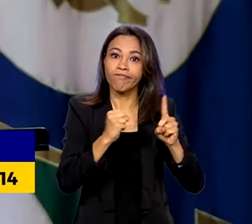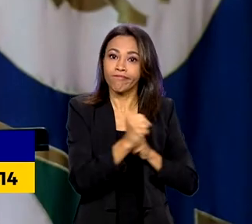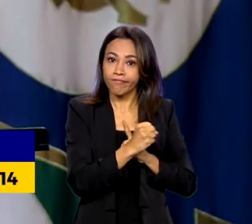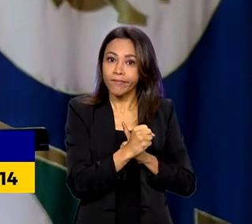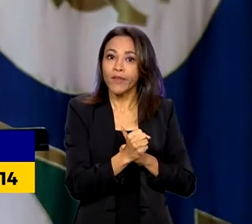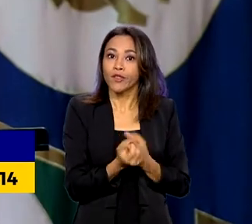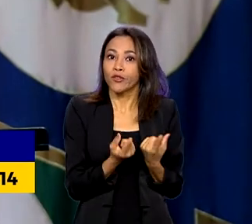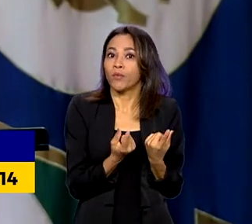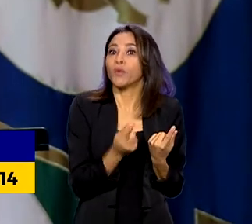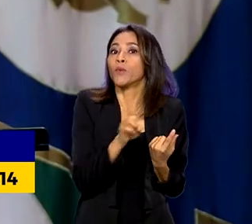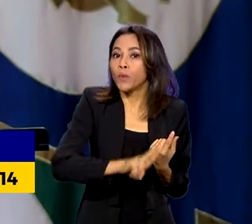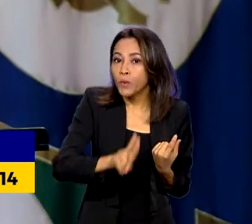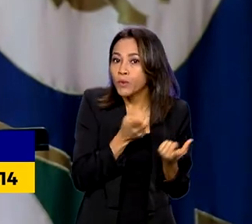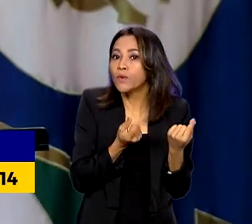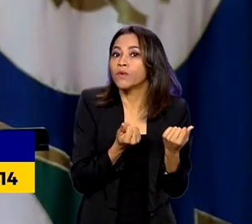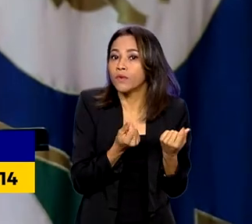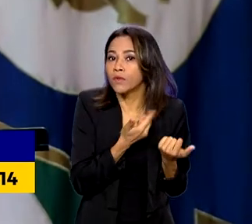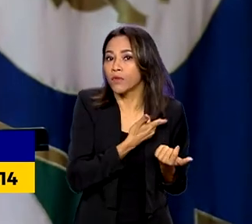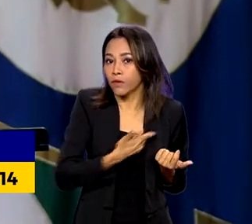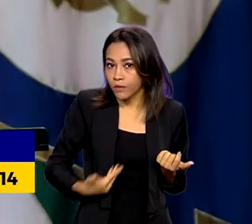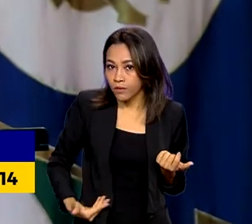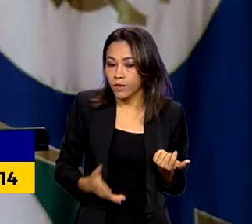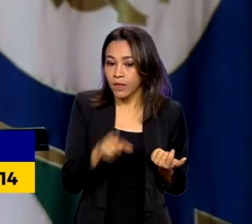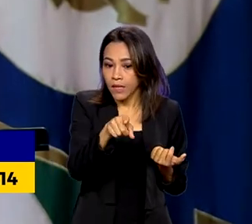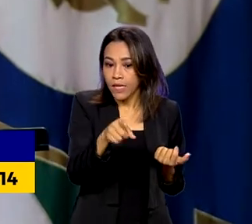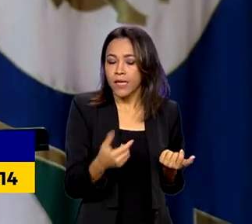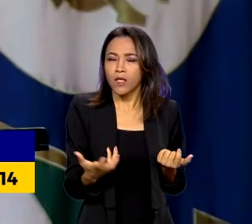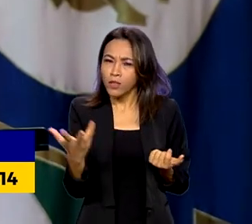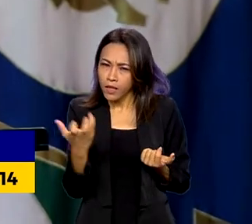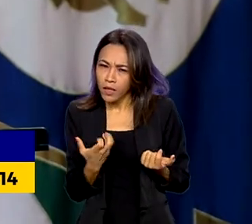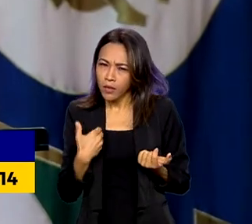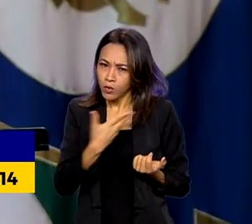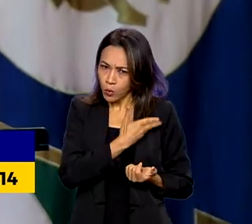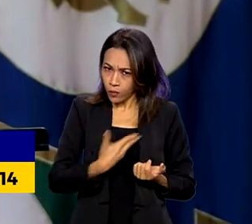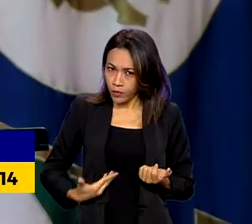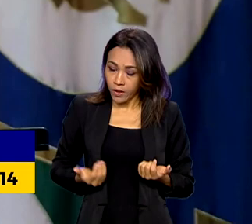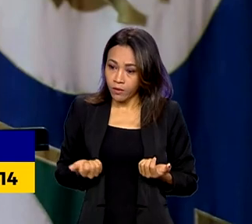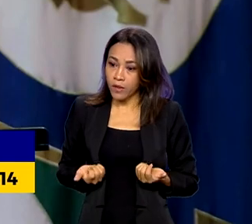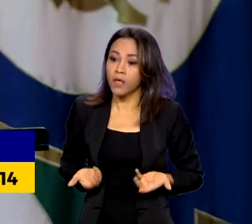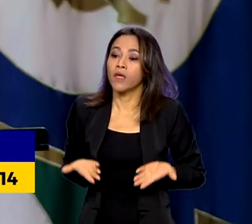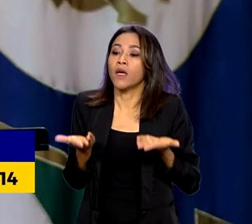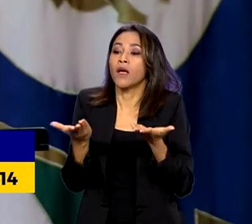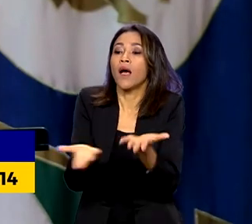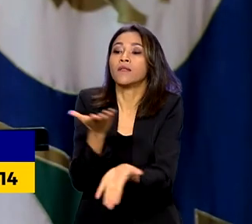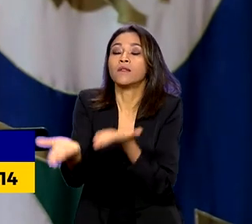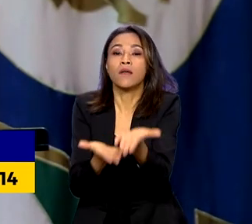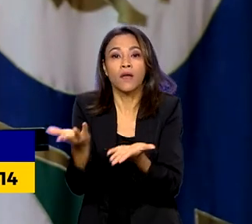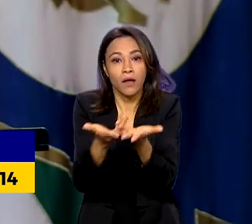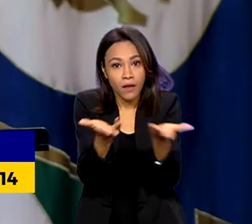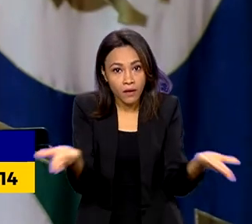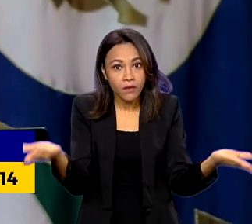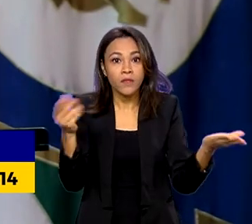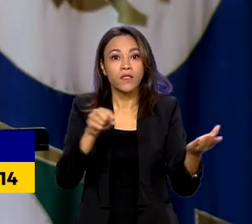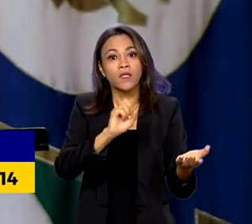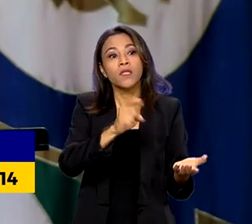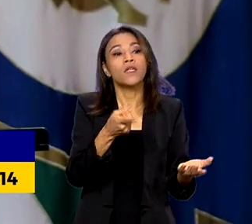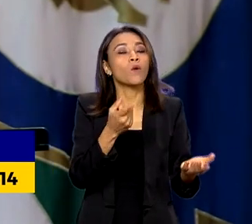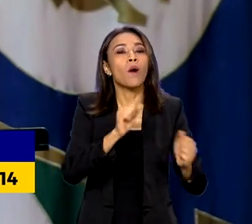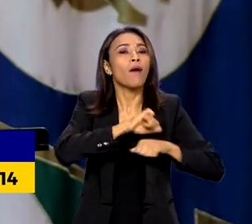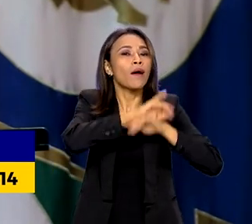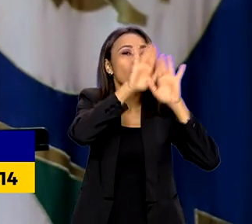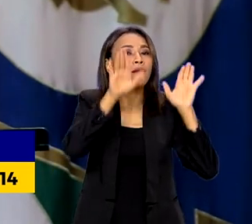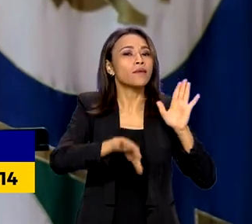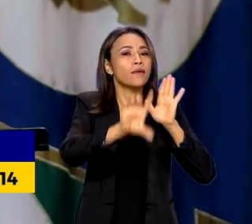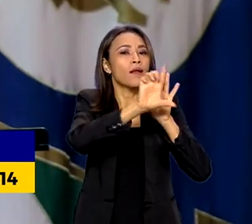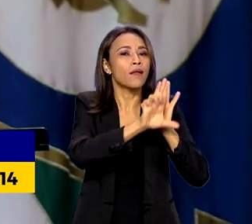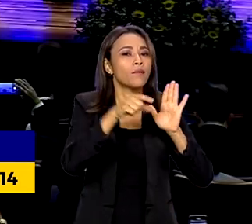A pergunta que devemos responder é se queremos um Estado a serviço da sociedade e qual o papel que a transparência deve ocupar na agenda dos